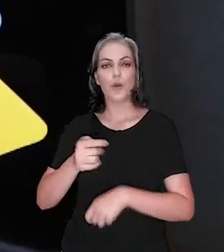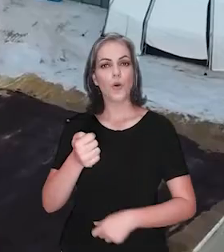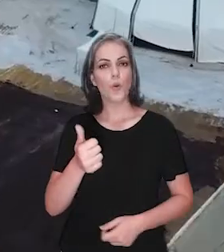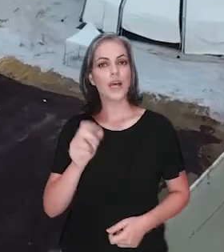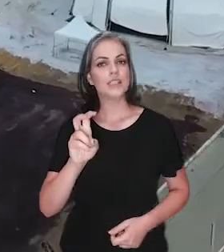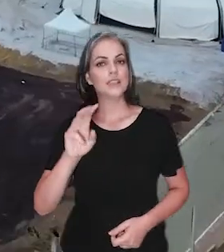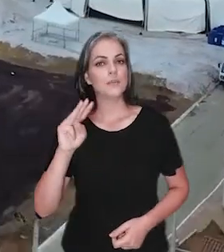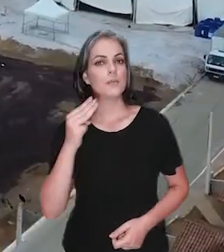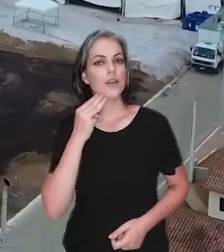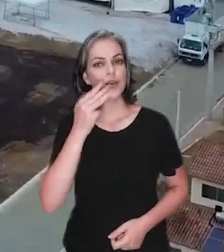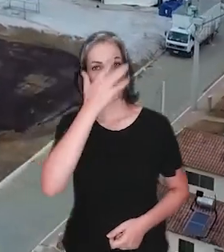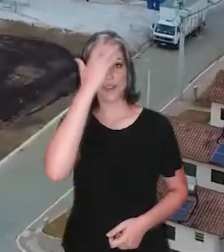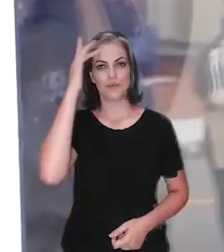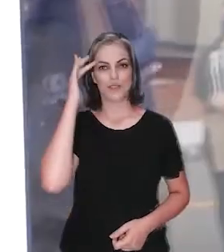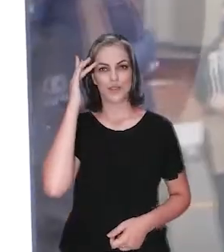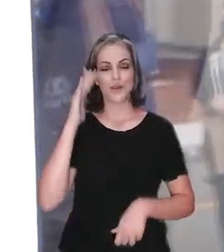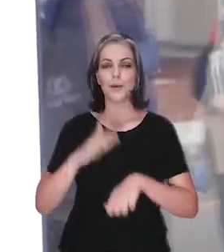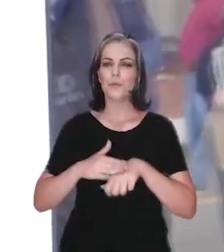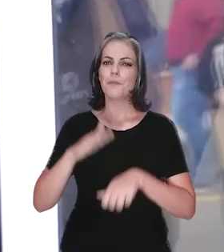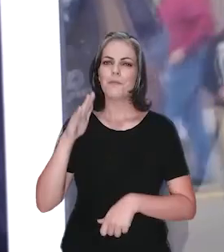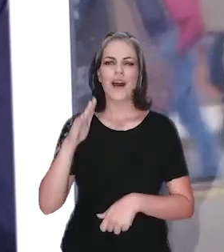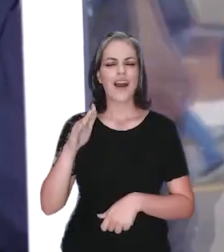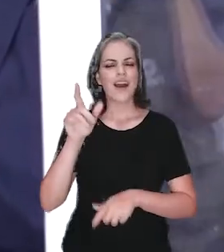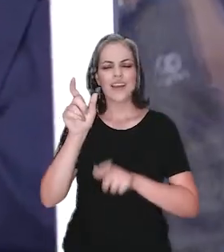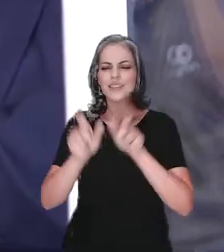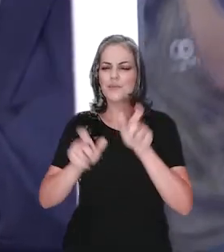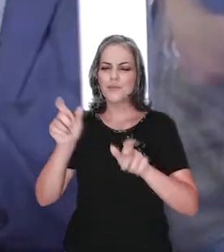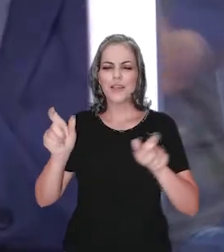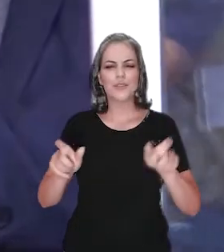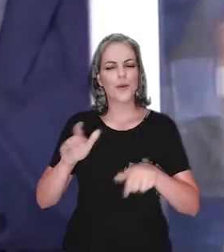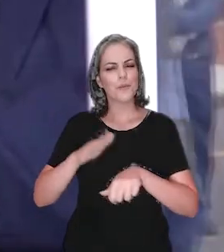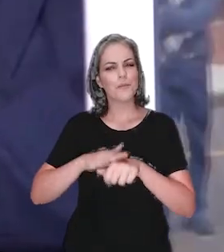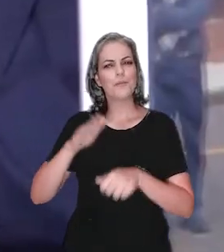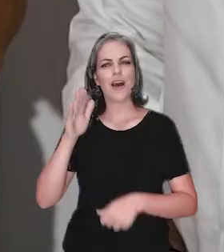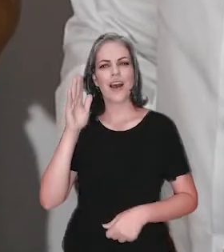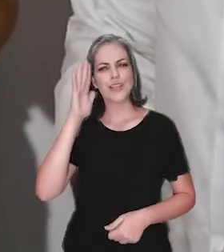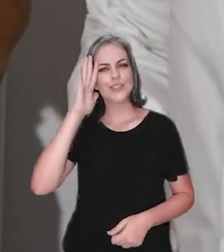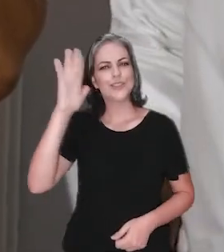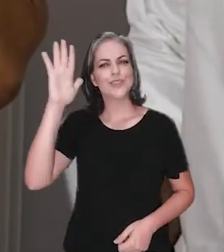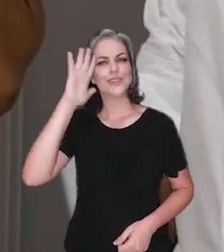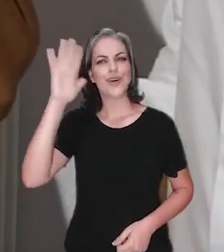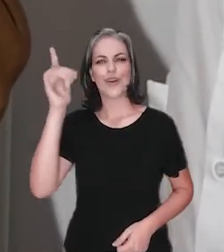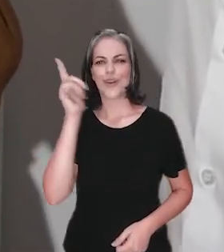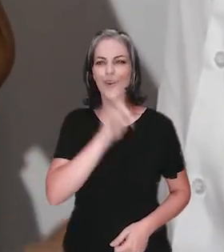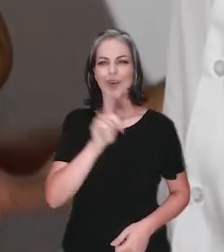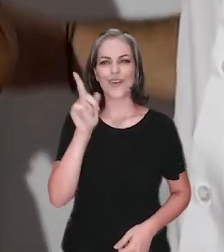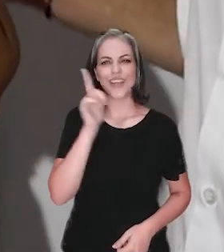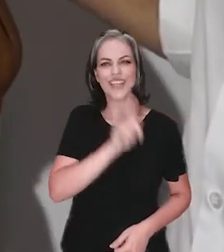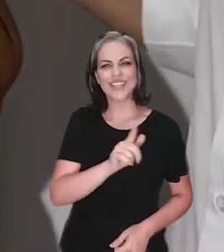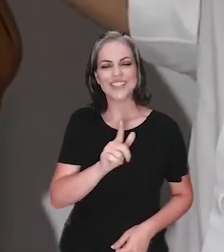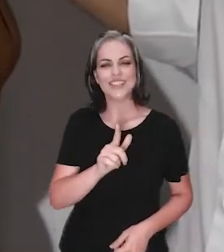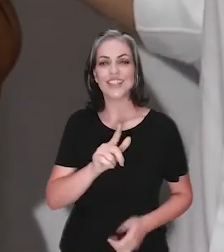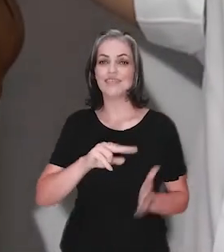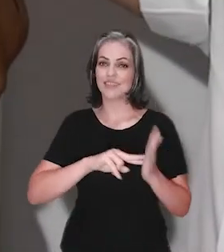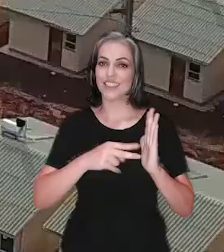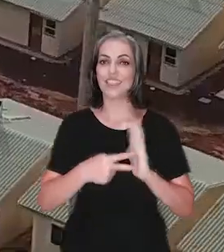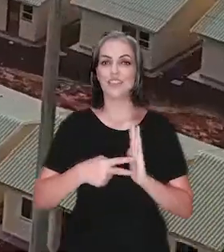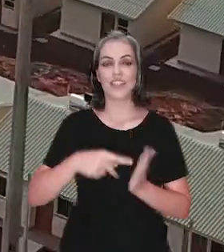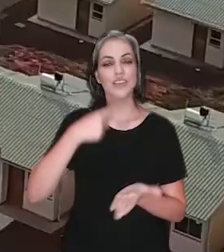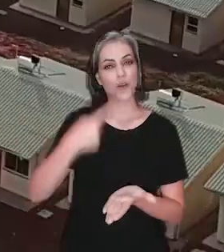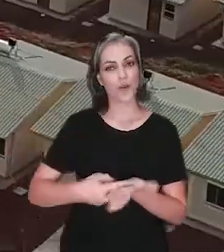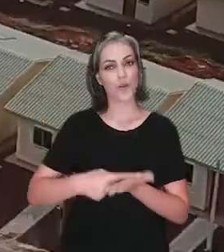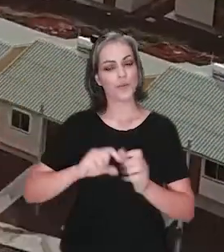5 milhões de pessoas. São mais do que números, são sonhos realizados. É sobre compromisso,